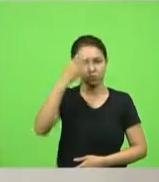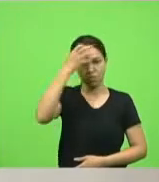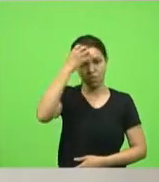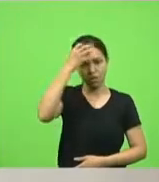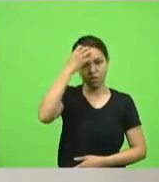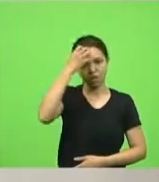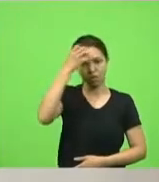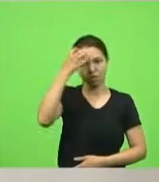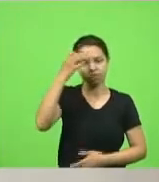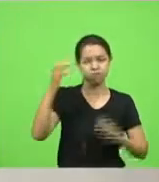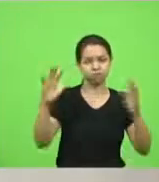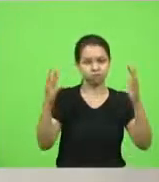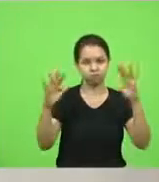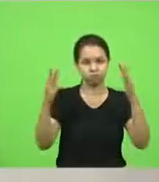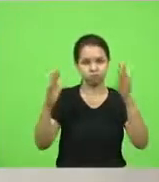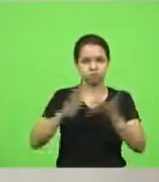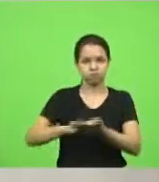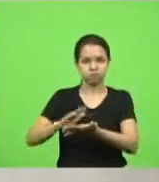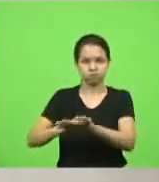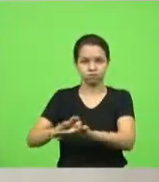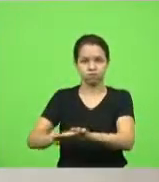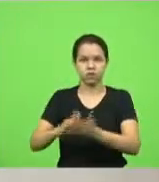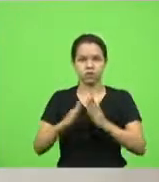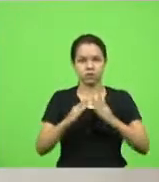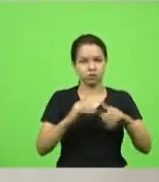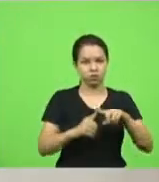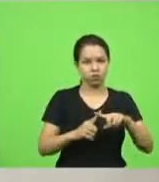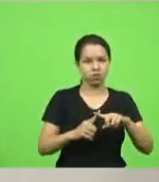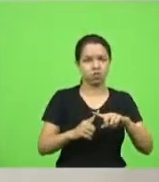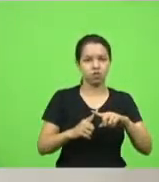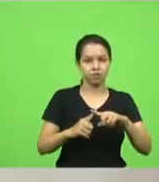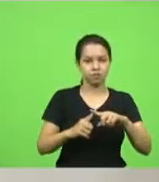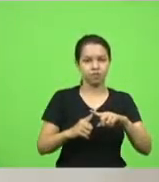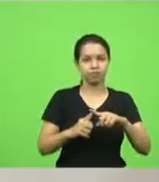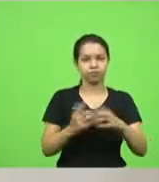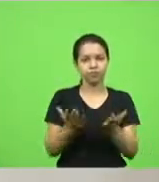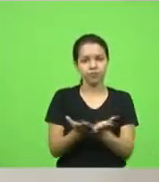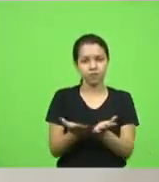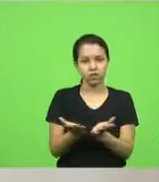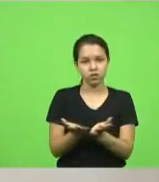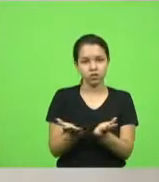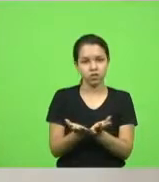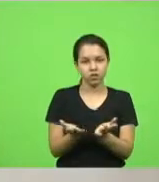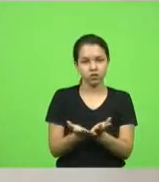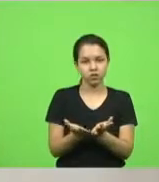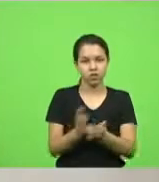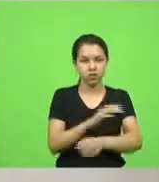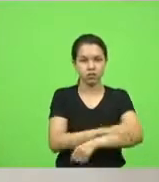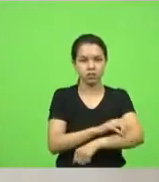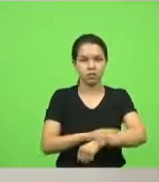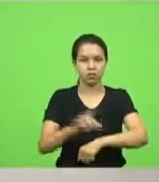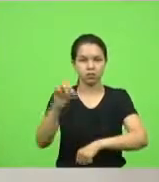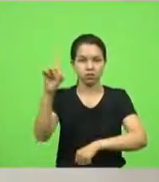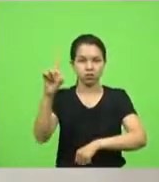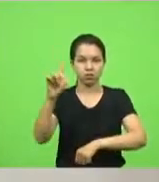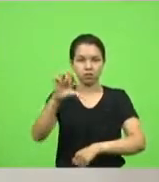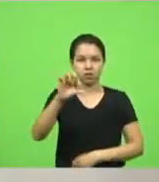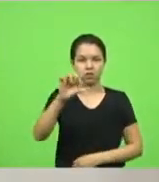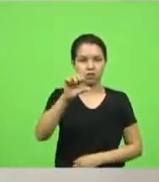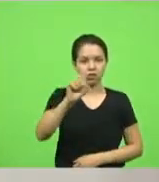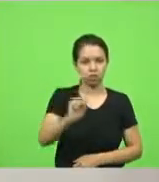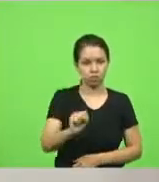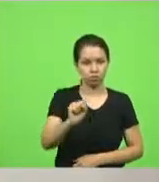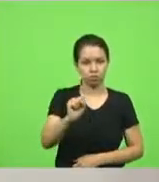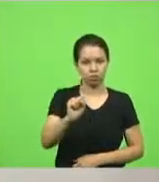Manifestando aplauso à Igreja Evangelica Assembleia de Deus, no Estado de Santa Catarina, pelos 90 anos de atividades.